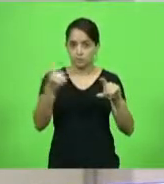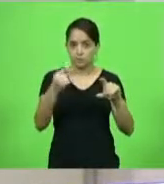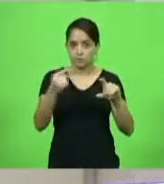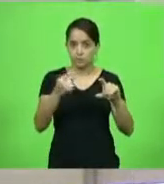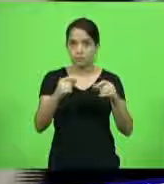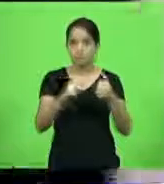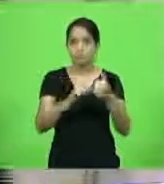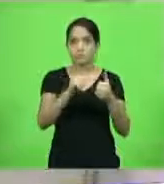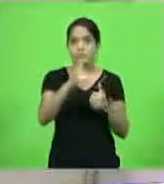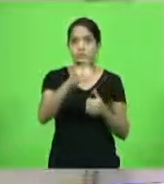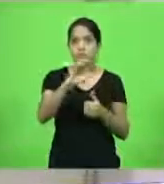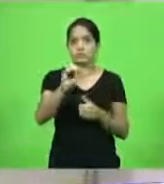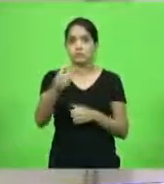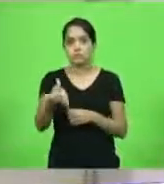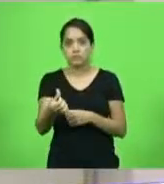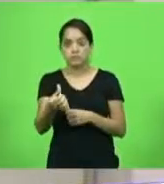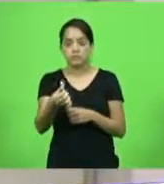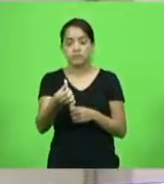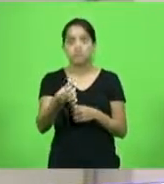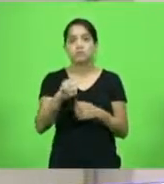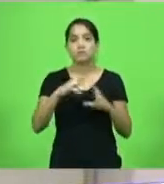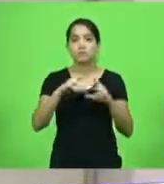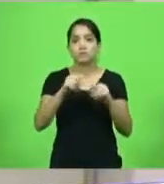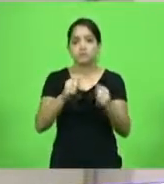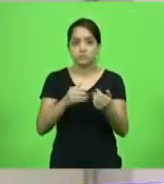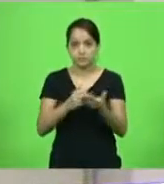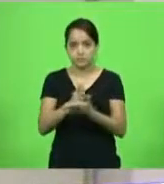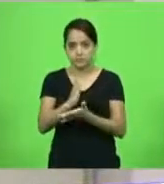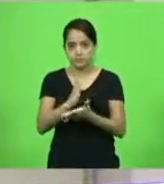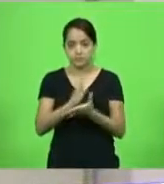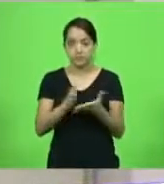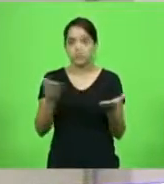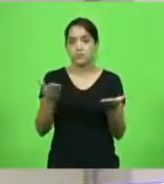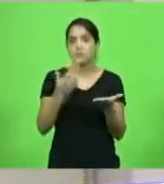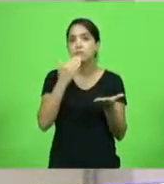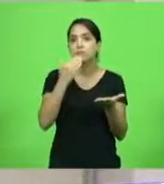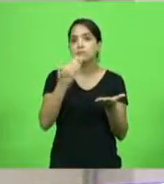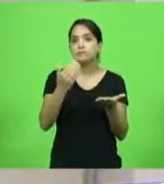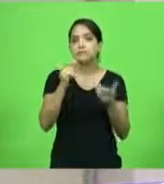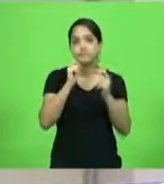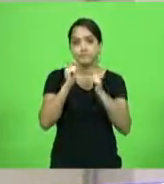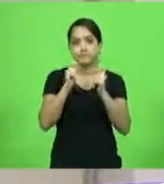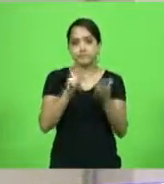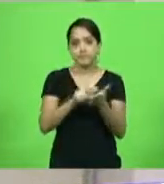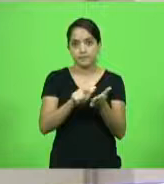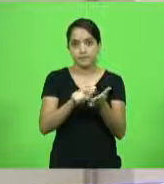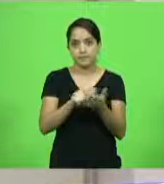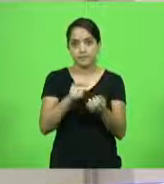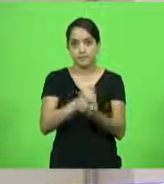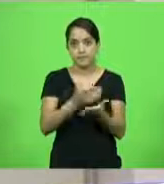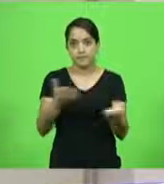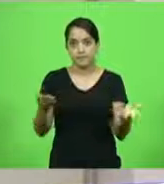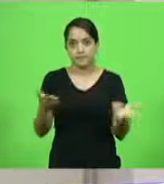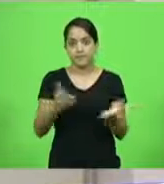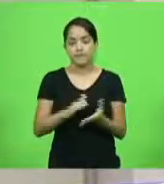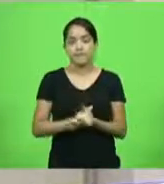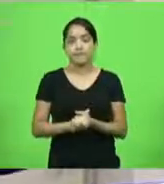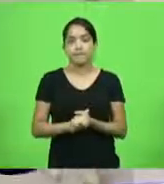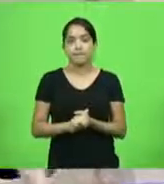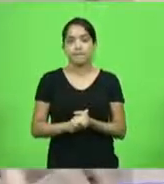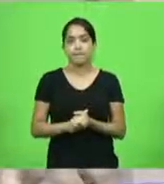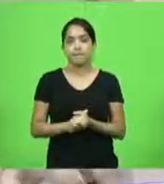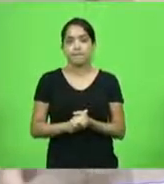do artigo 106, duas por aprovadas. Solicito a assessoria que proceda à distribuição do expediente.